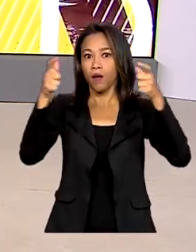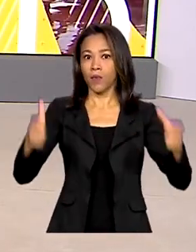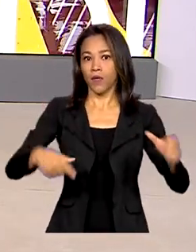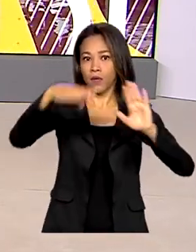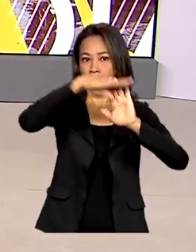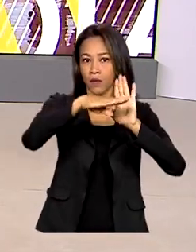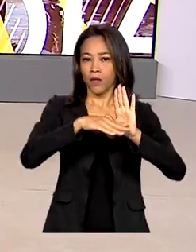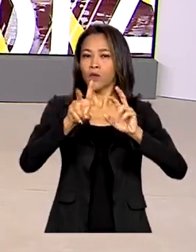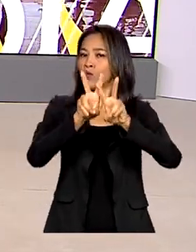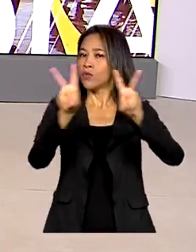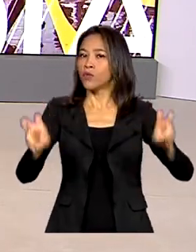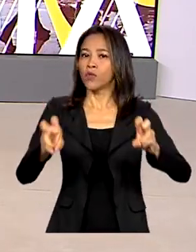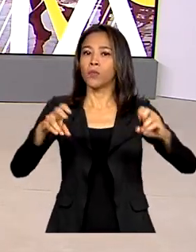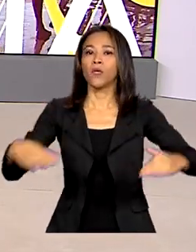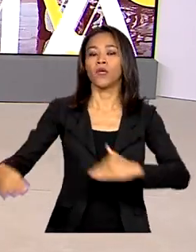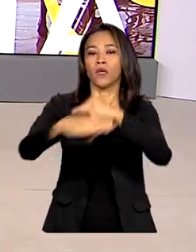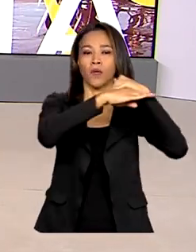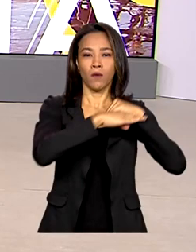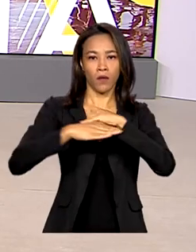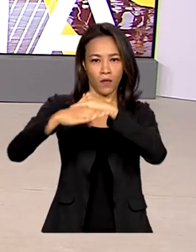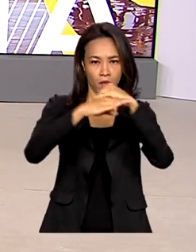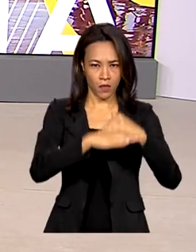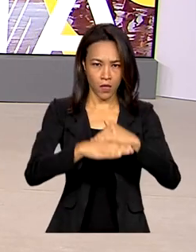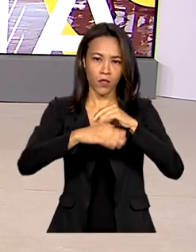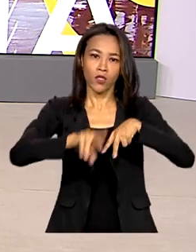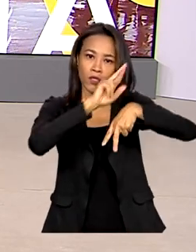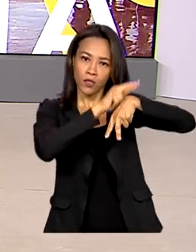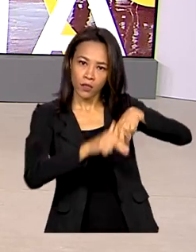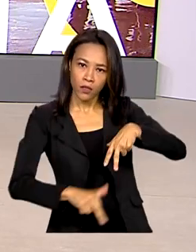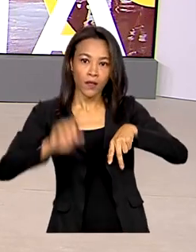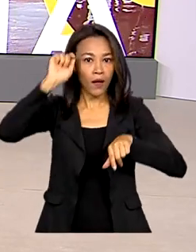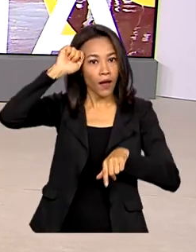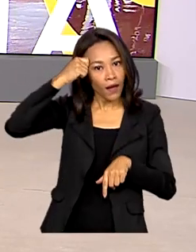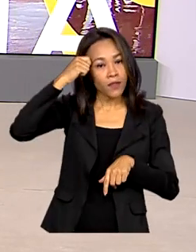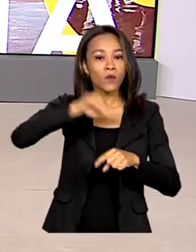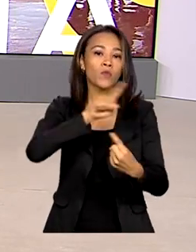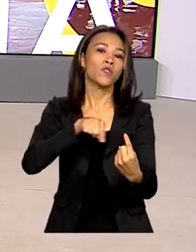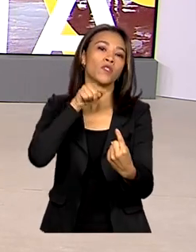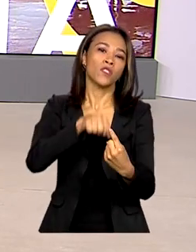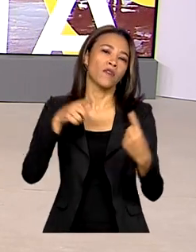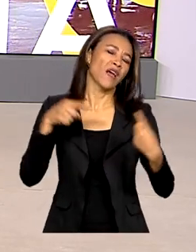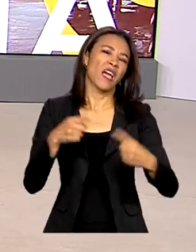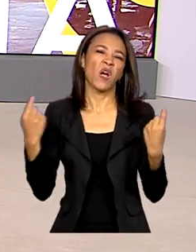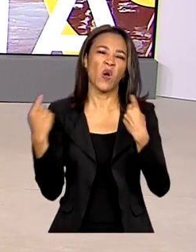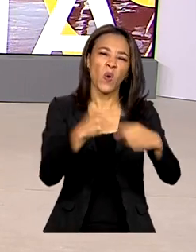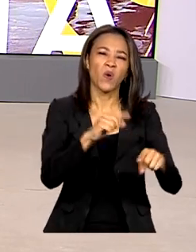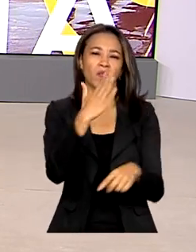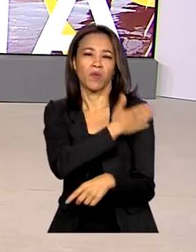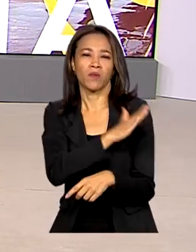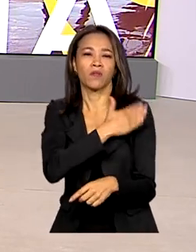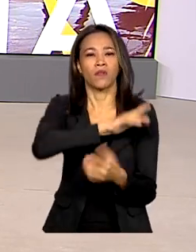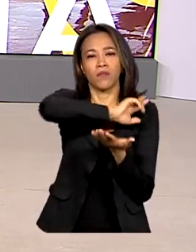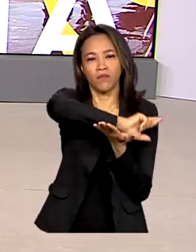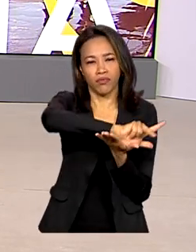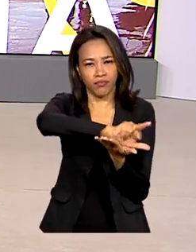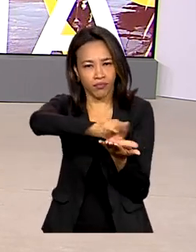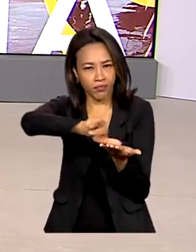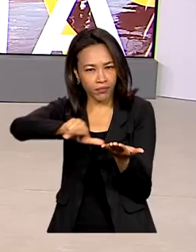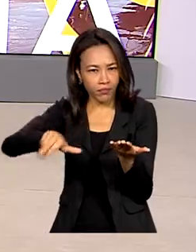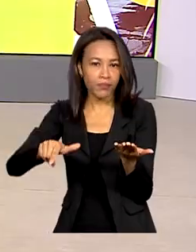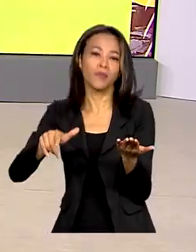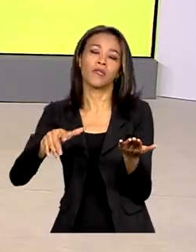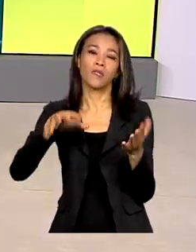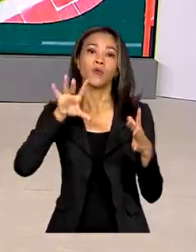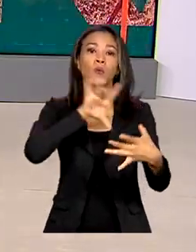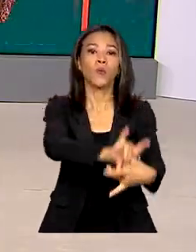equidade de gênero e raça no SUS. A iniciativa pretende combater ações machistas, racistas e outras formas de violência